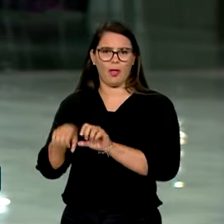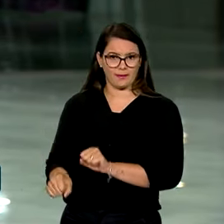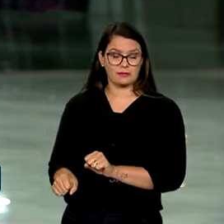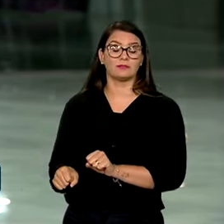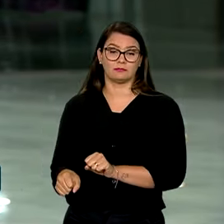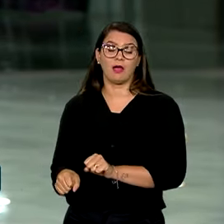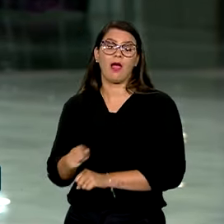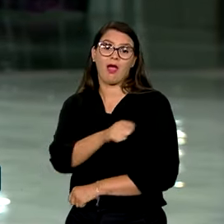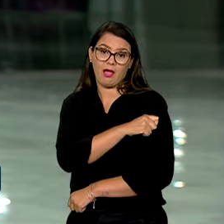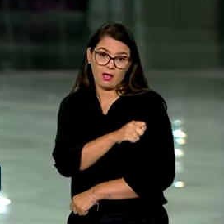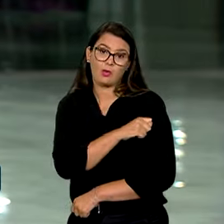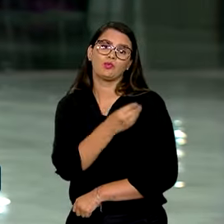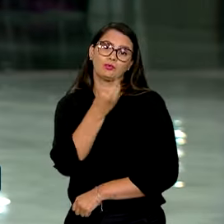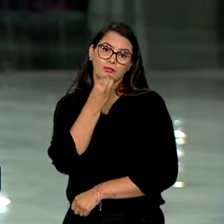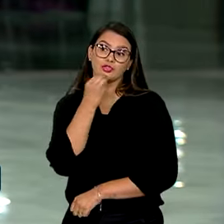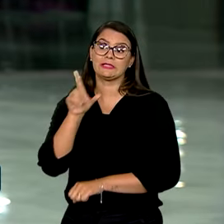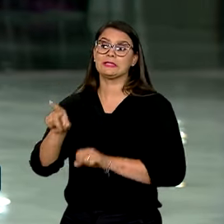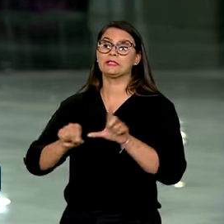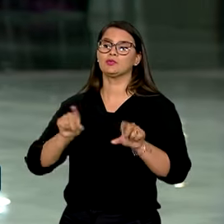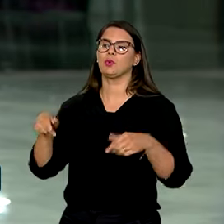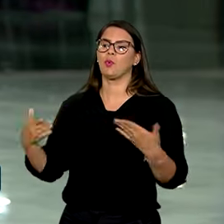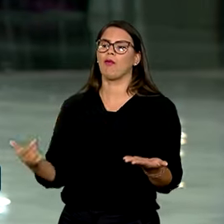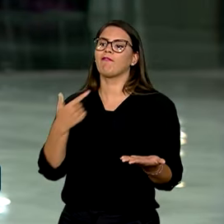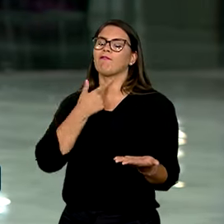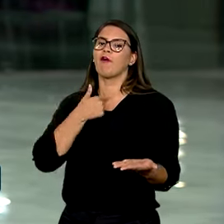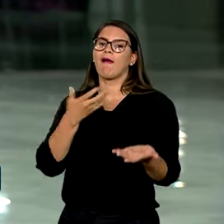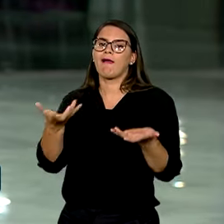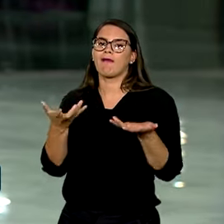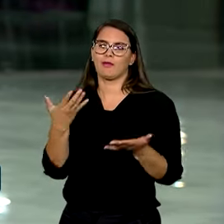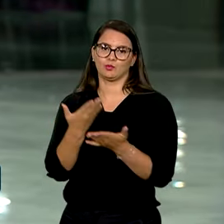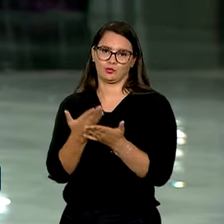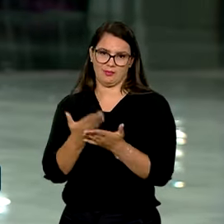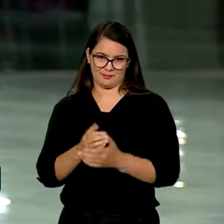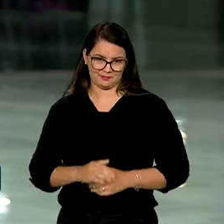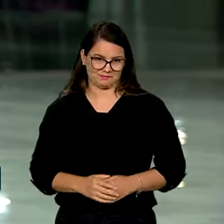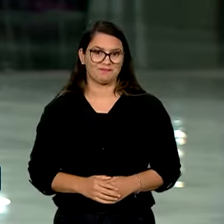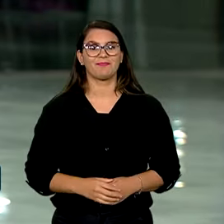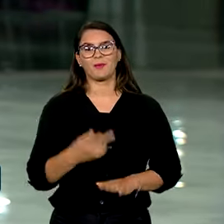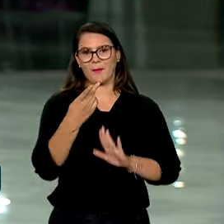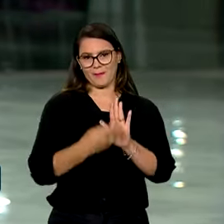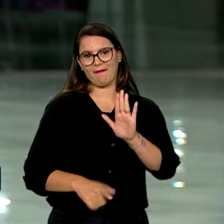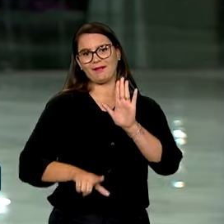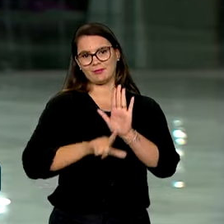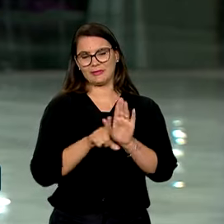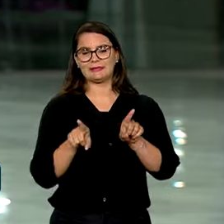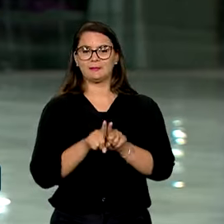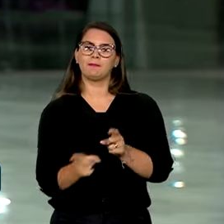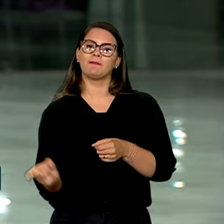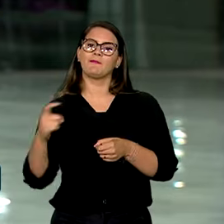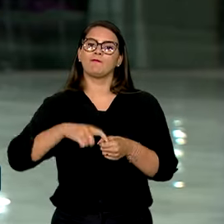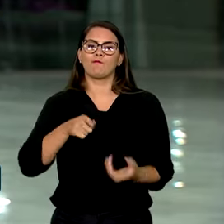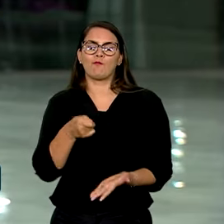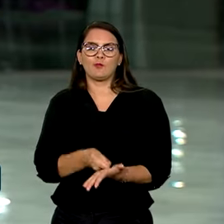parte em que esses alunos deveriam escolher o que gostariam de estudar. E olha, o projeto de lei também retoma a